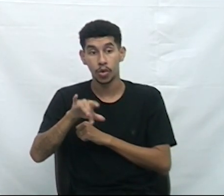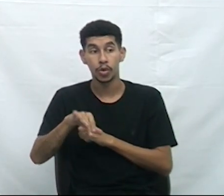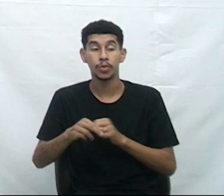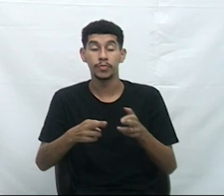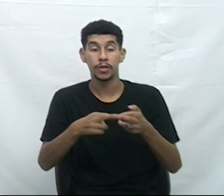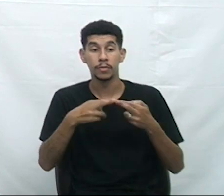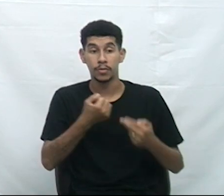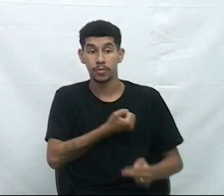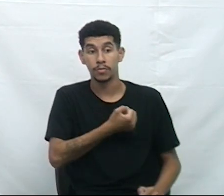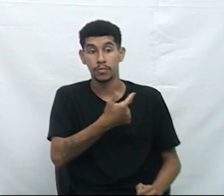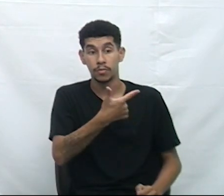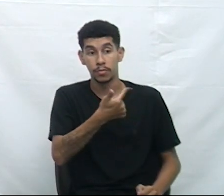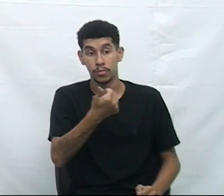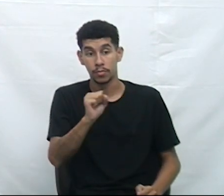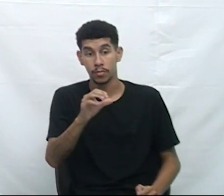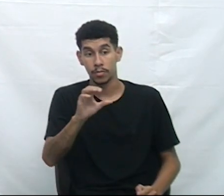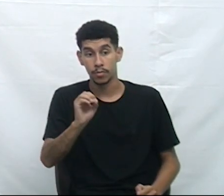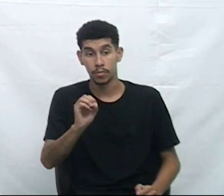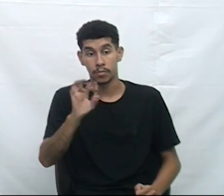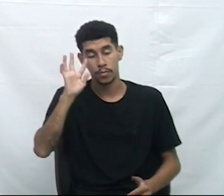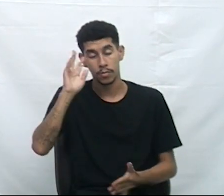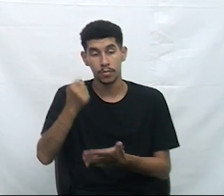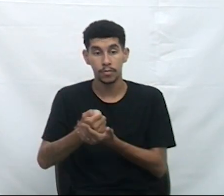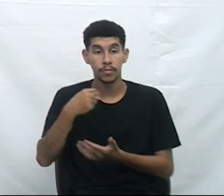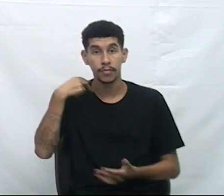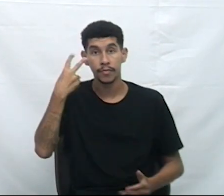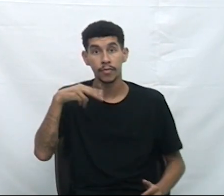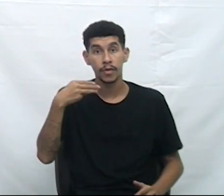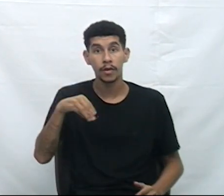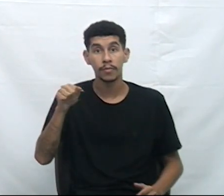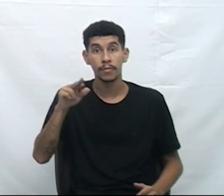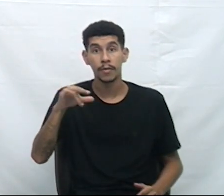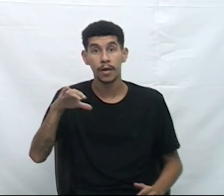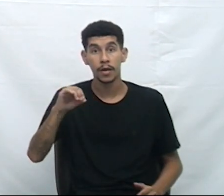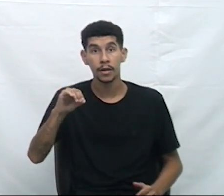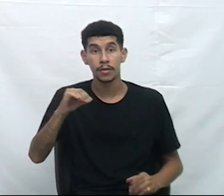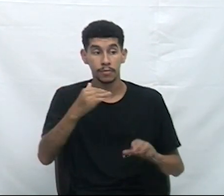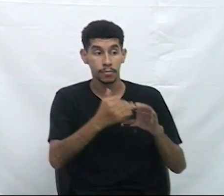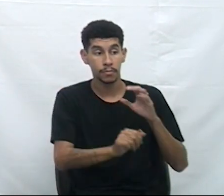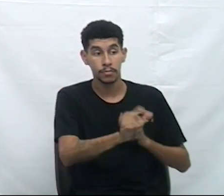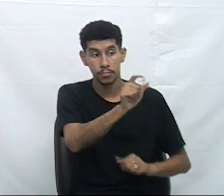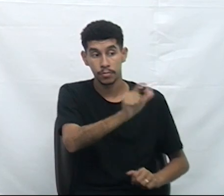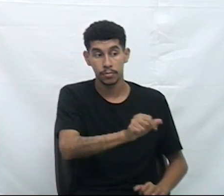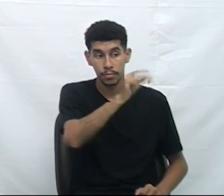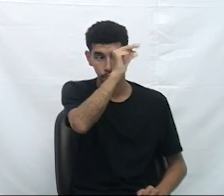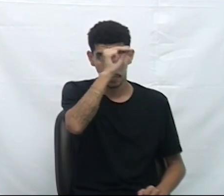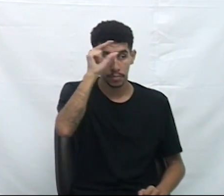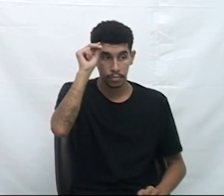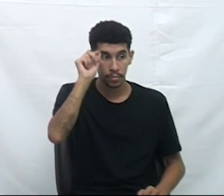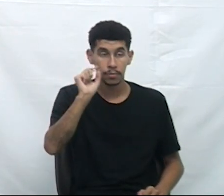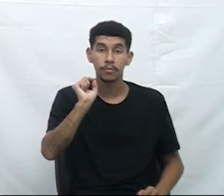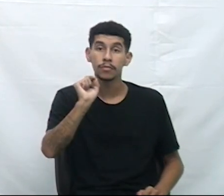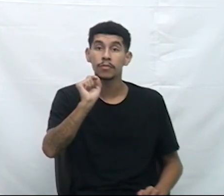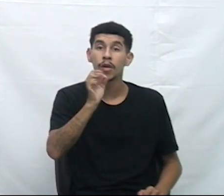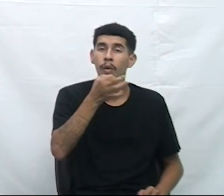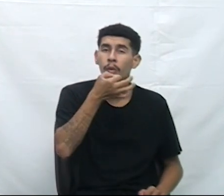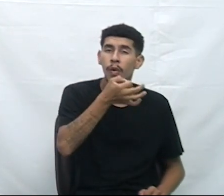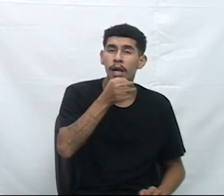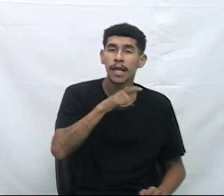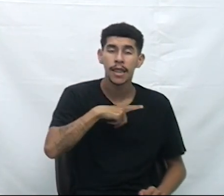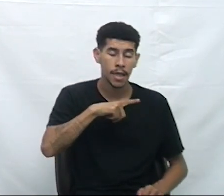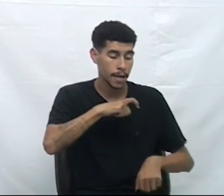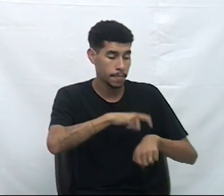2024, autor vereador Márcio Darós da Luz. Envio o despediente ao chefe do Poder Executivo questionando se há